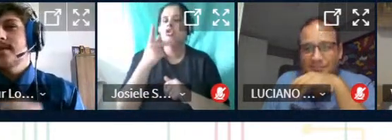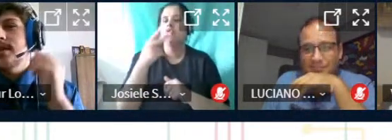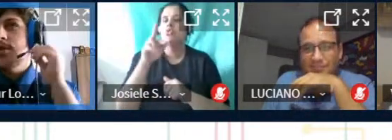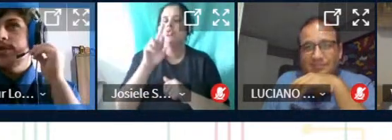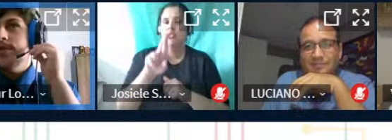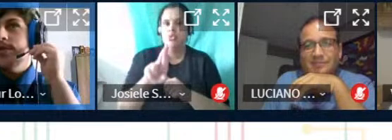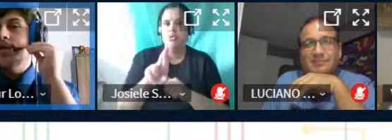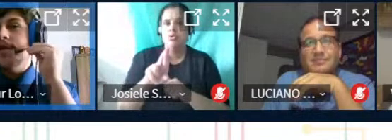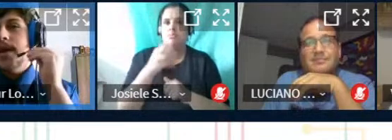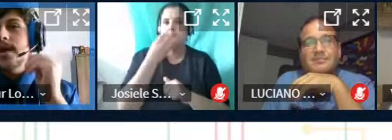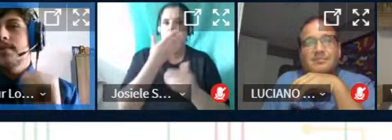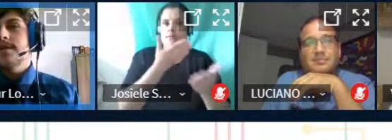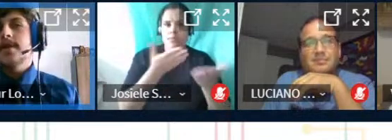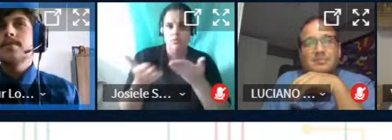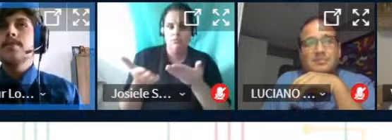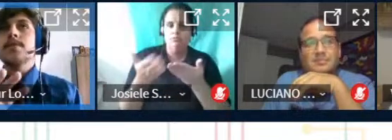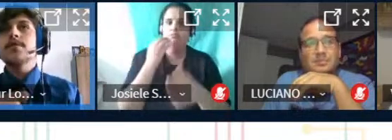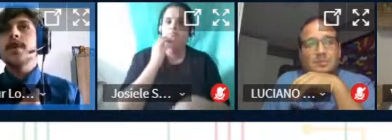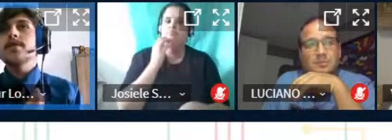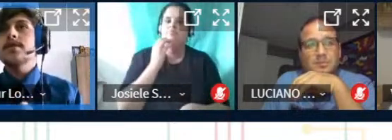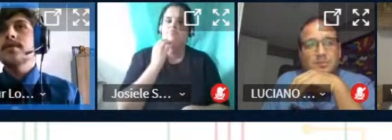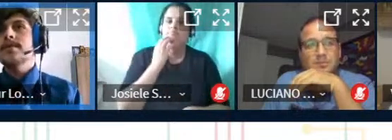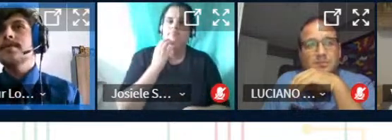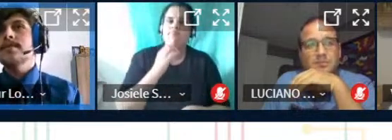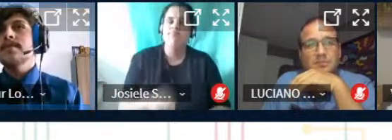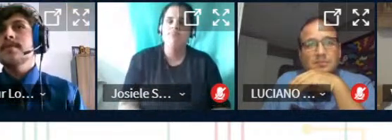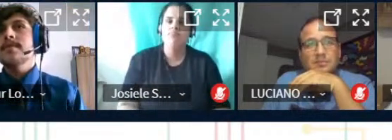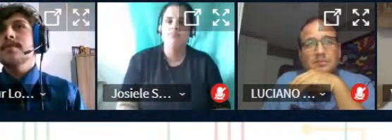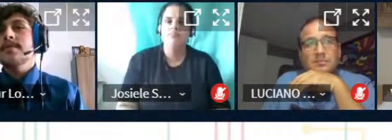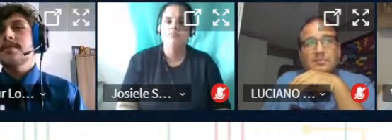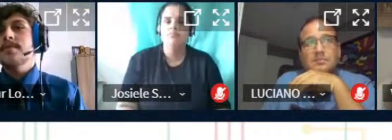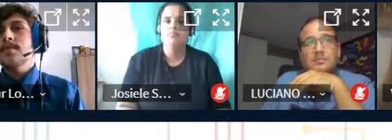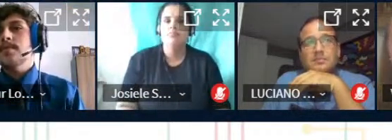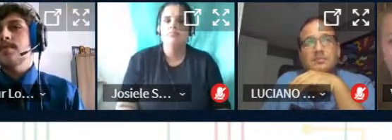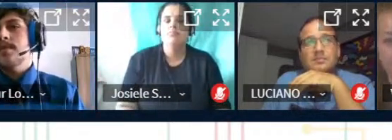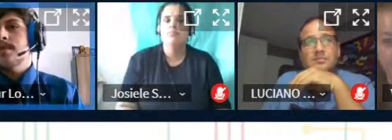seja bem-vindo seja bem-vindo tudo